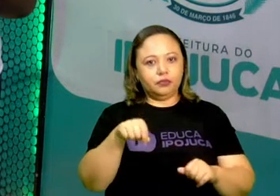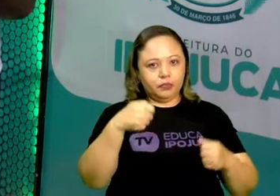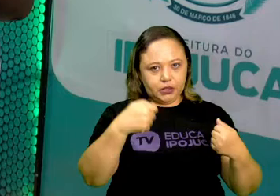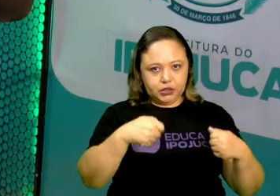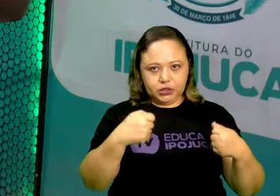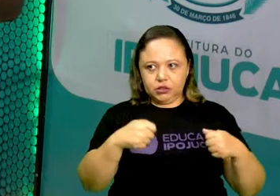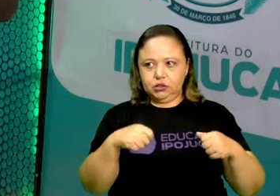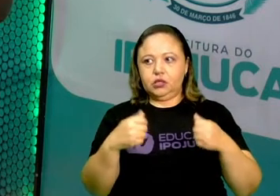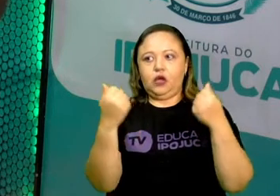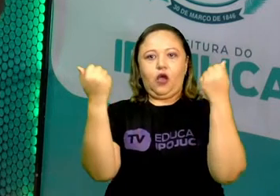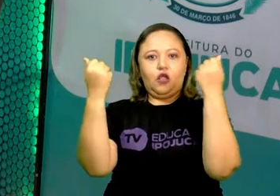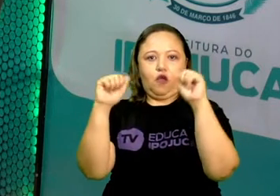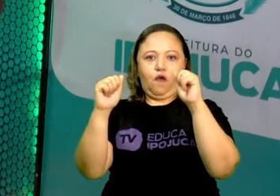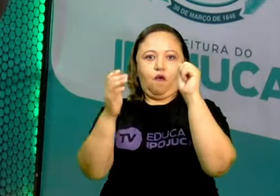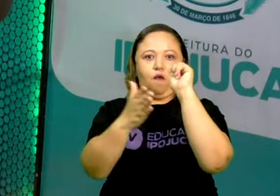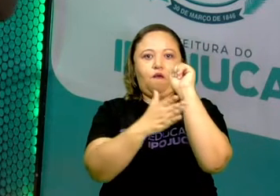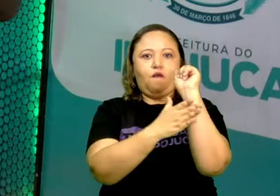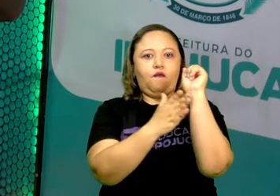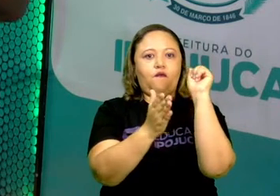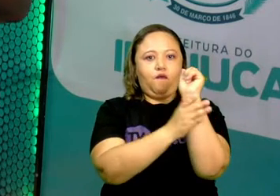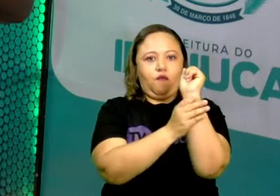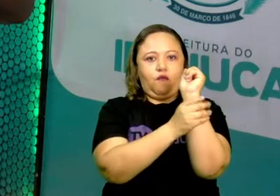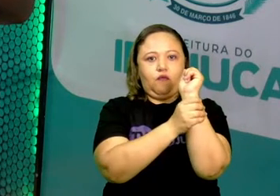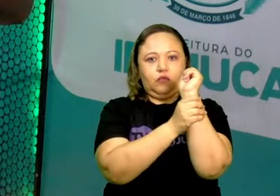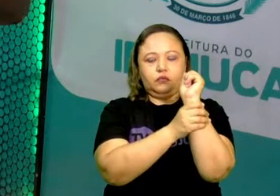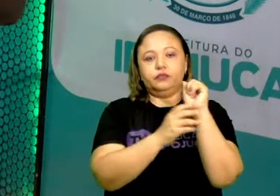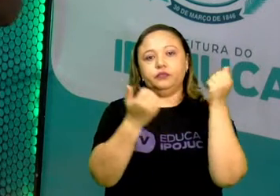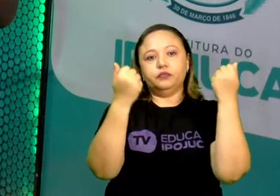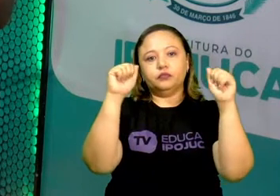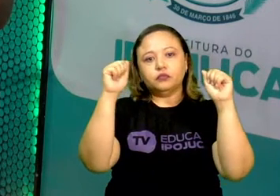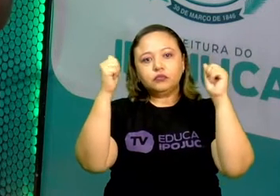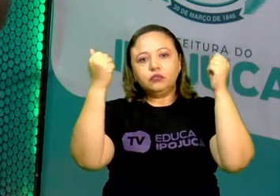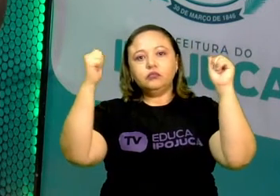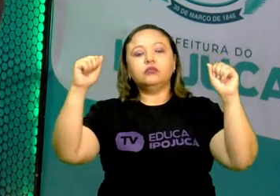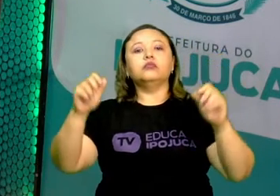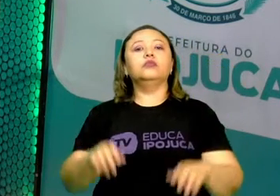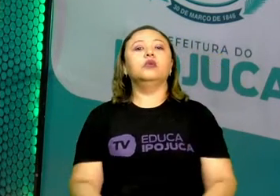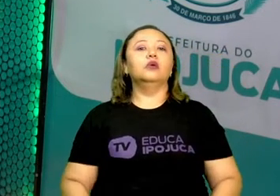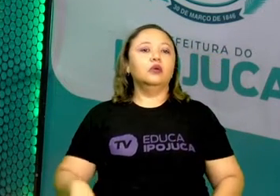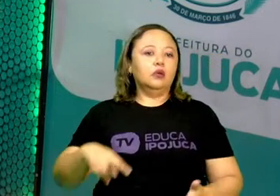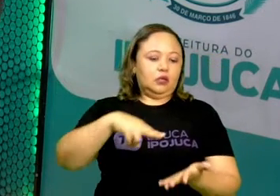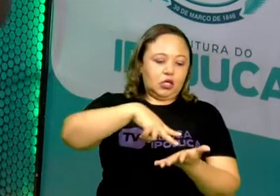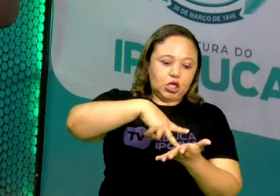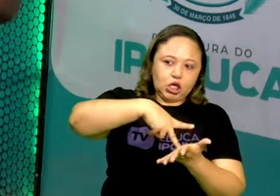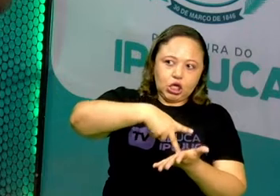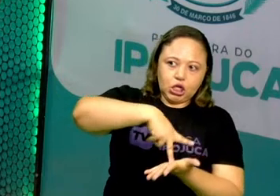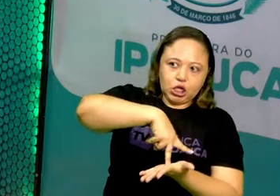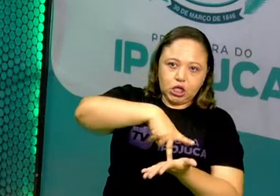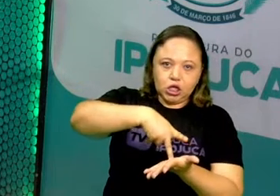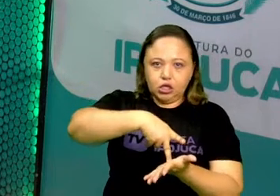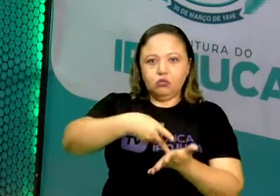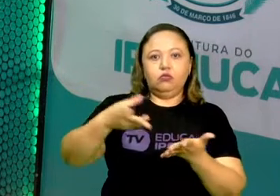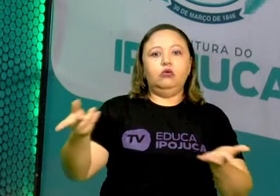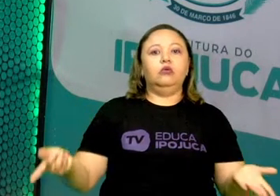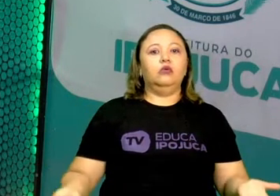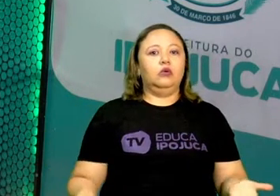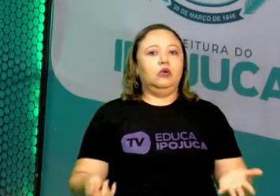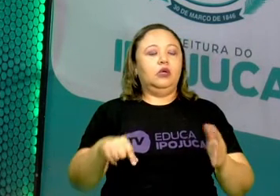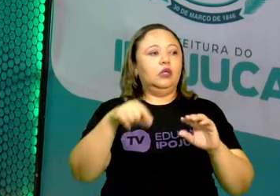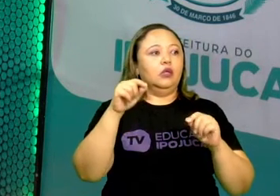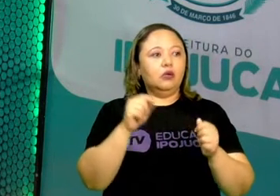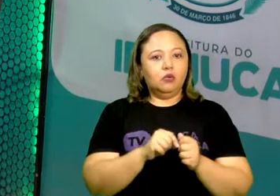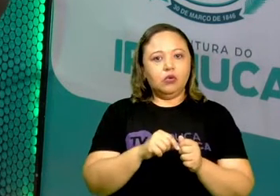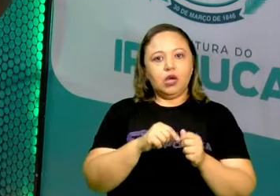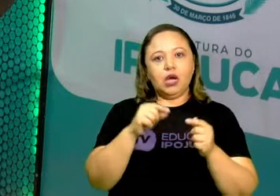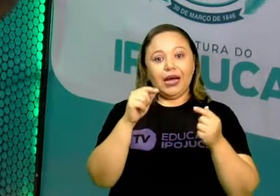precisa de força, precisa de equilíbrio. Então, esses movimentos são característicos da